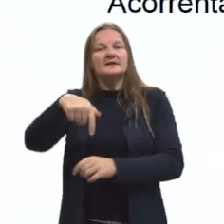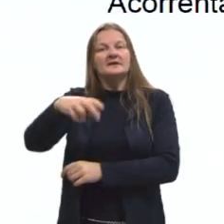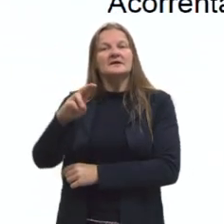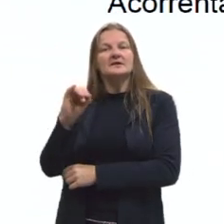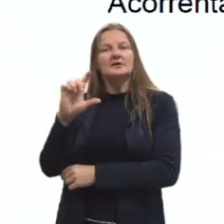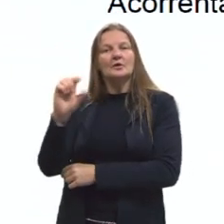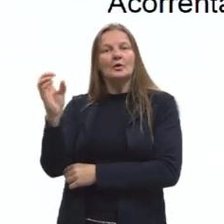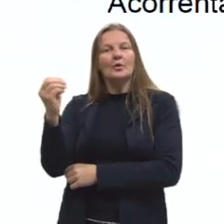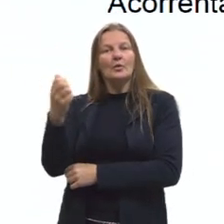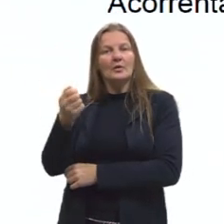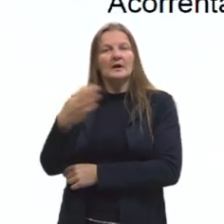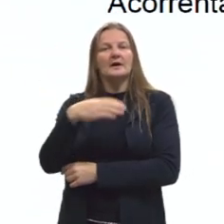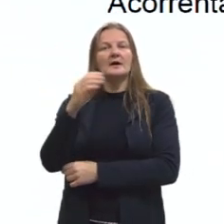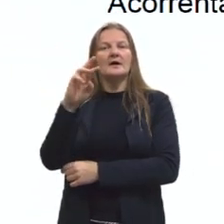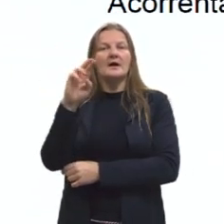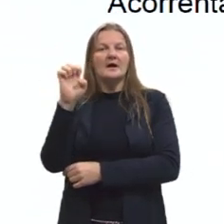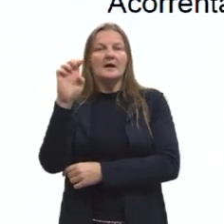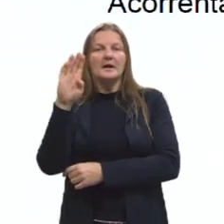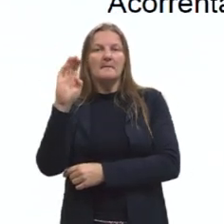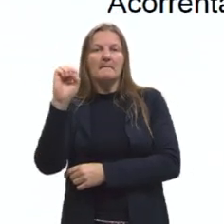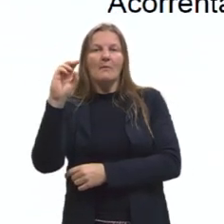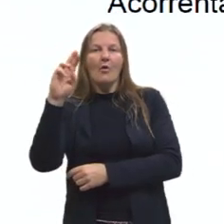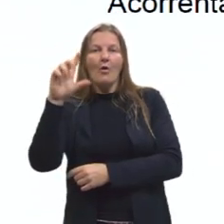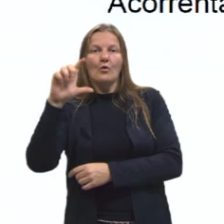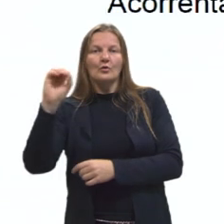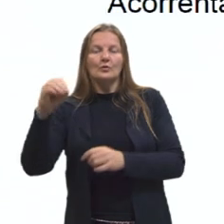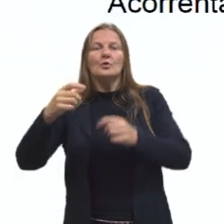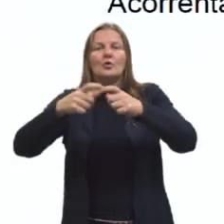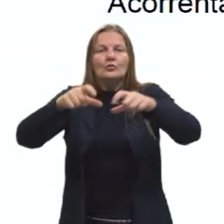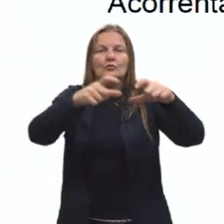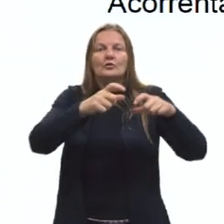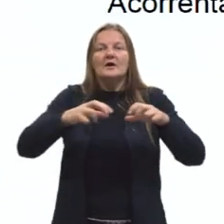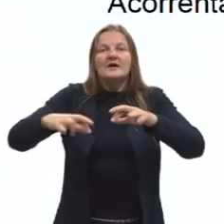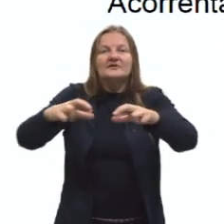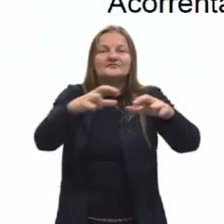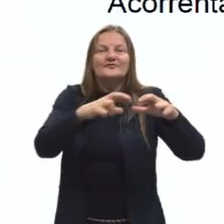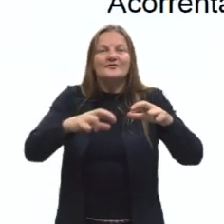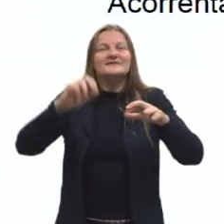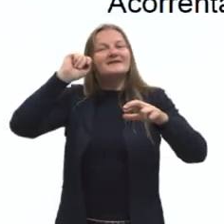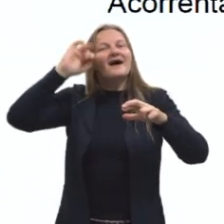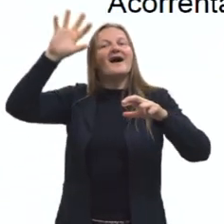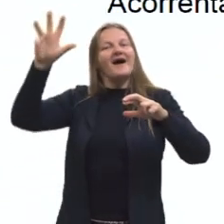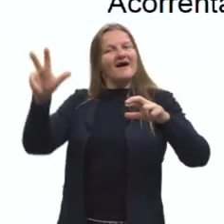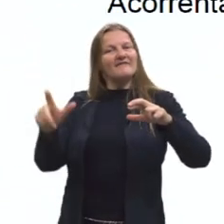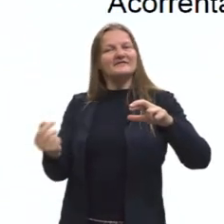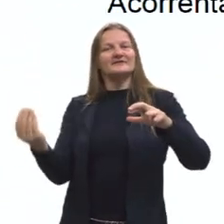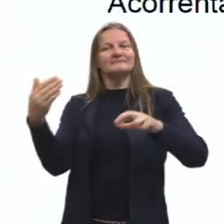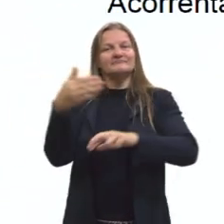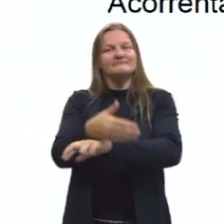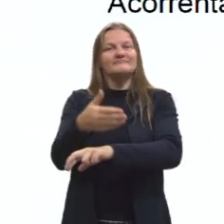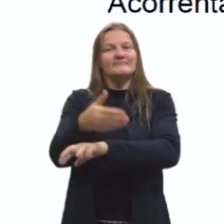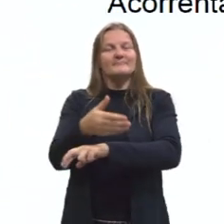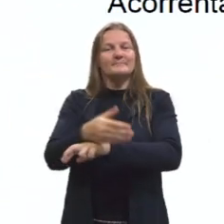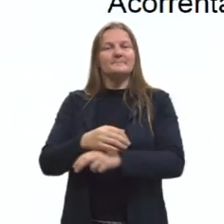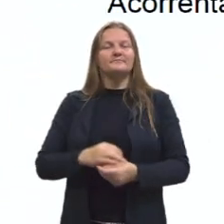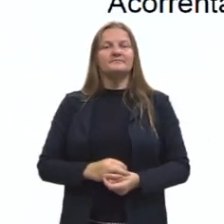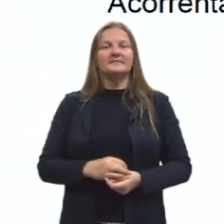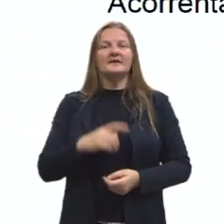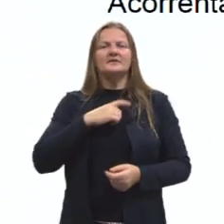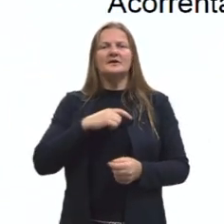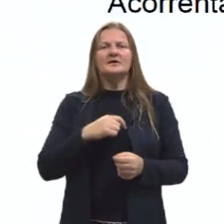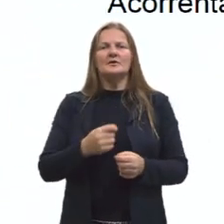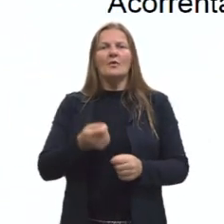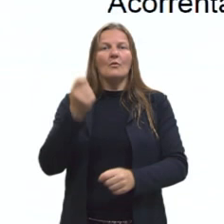Rebolo. E daí, depois de falar esses vários lugares de onde as pessoas eram trazidas, ele vai falar que há um grande leilão,